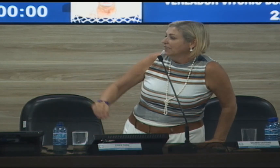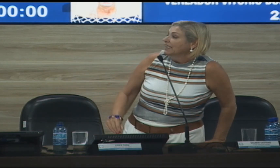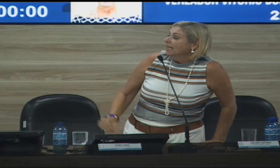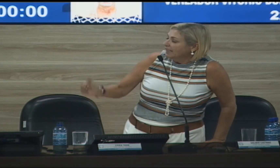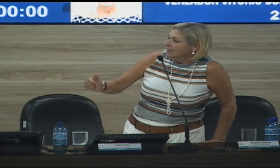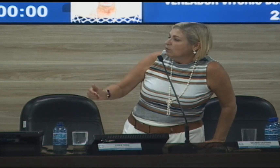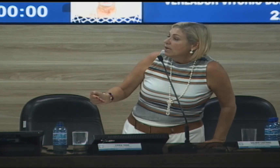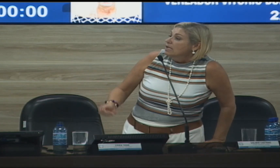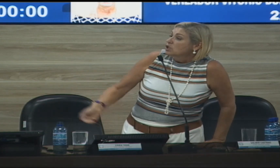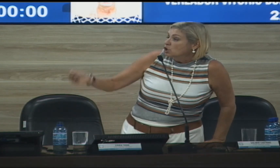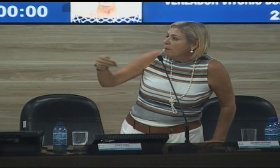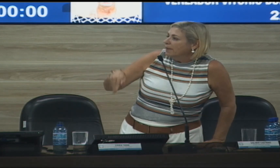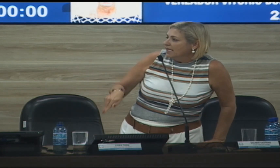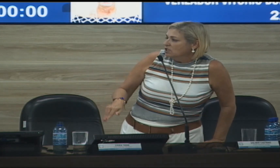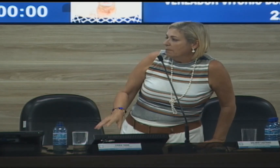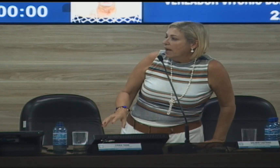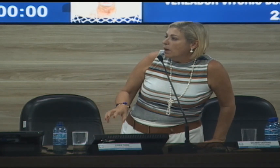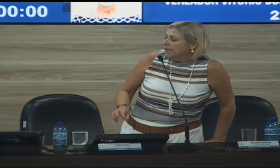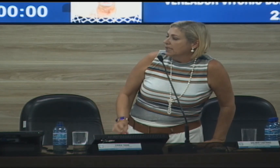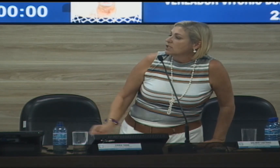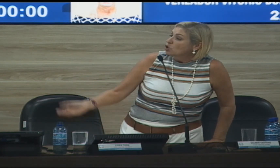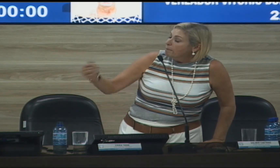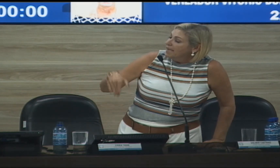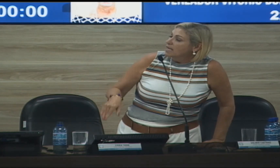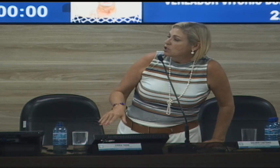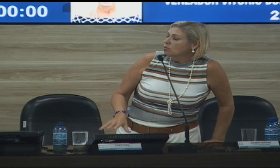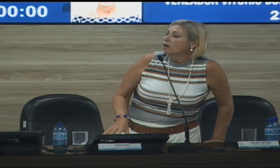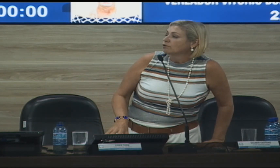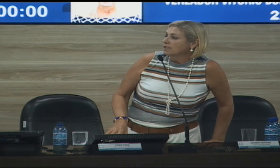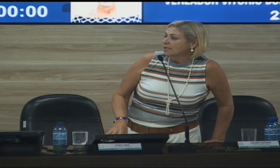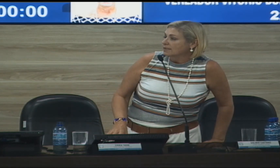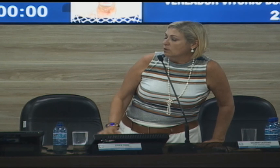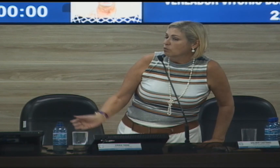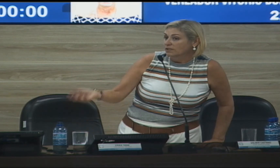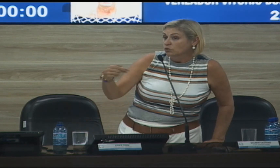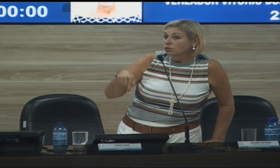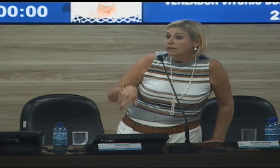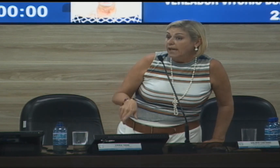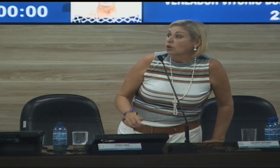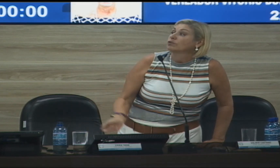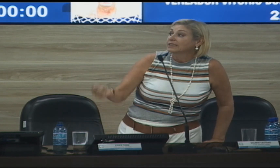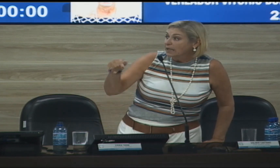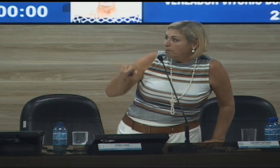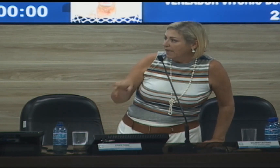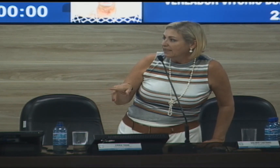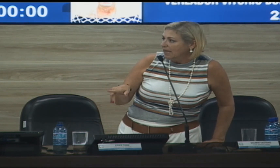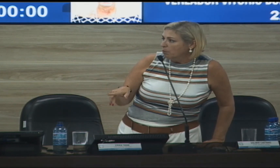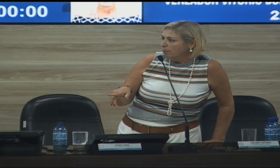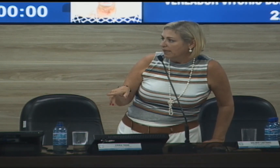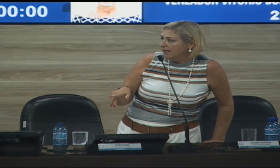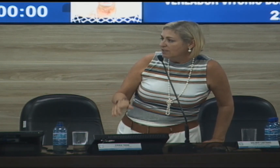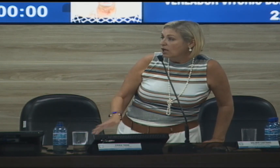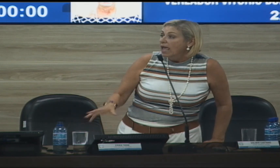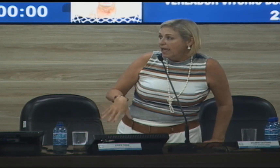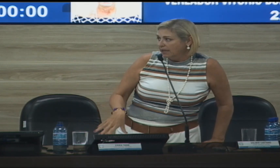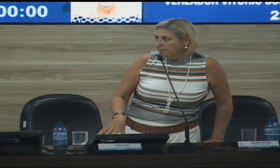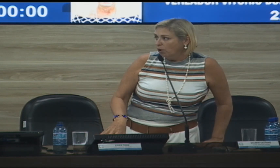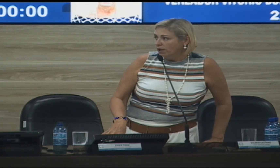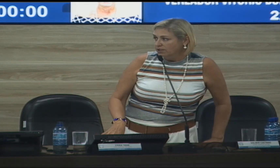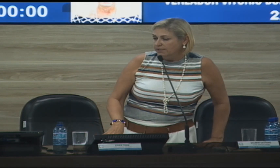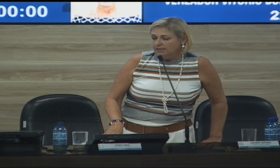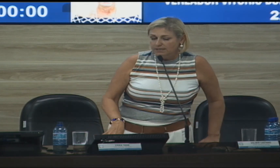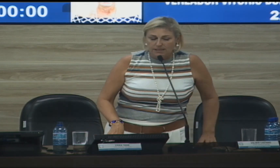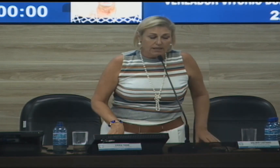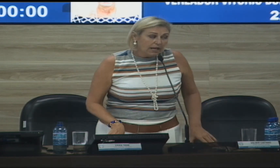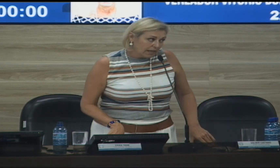uma árvore então somente amarro aqui que somente com autorização com estudo técnico também da mobilidade é que